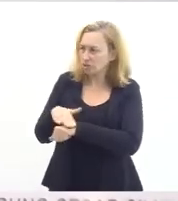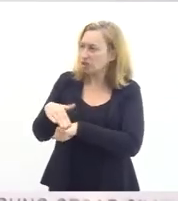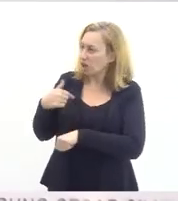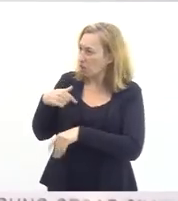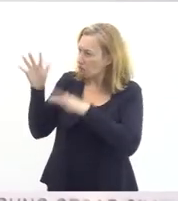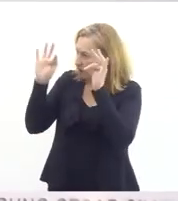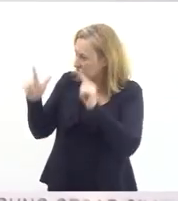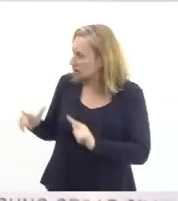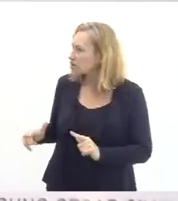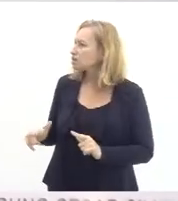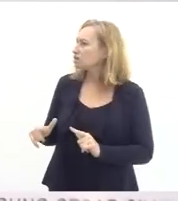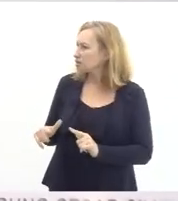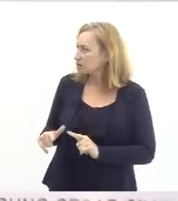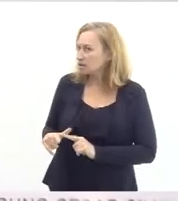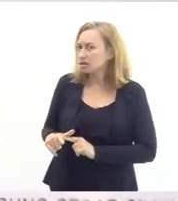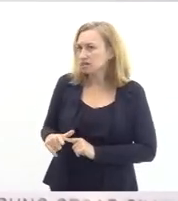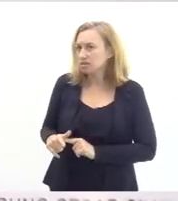feliz